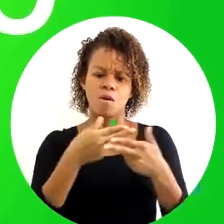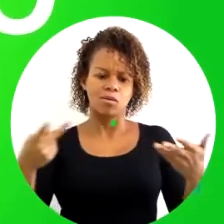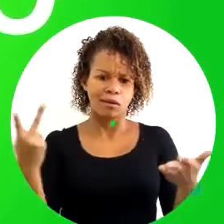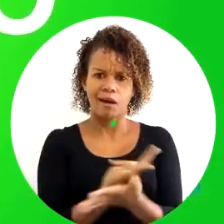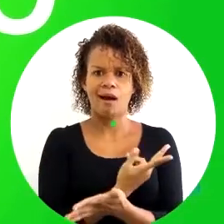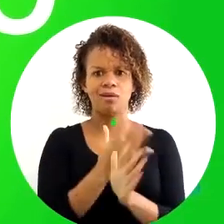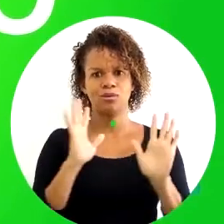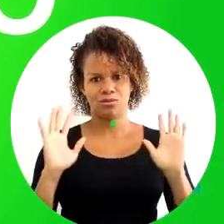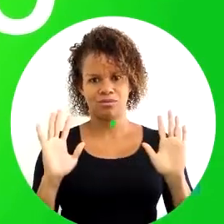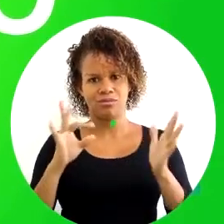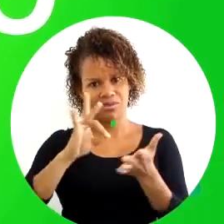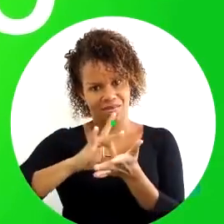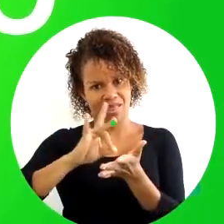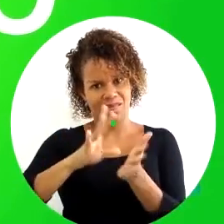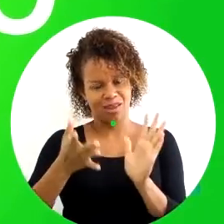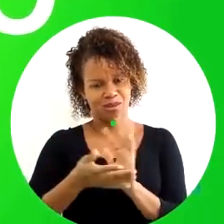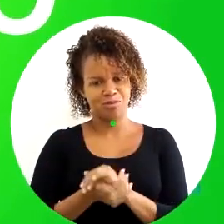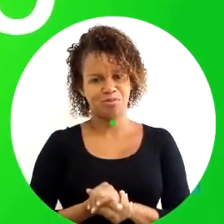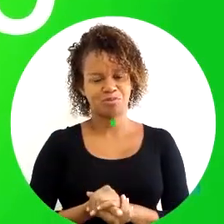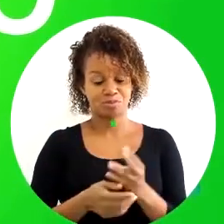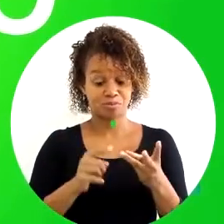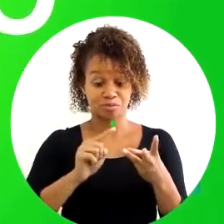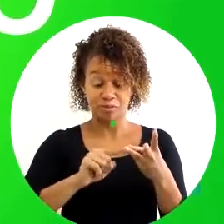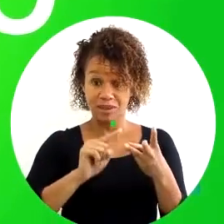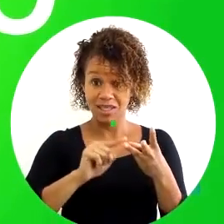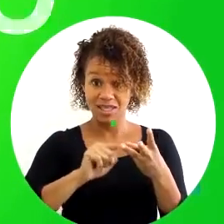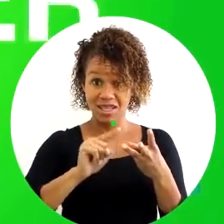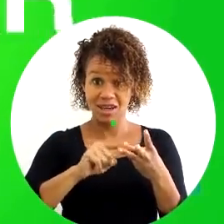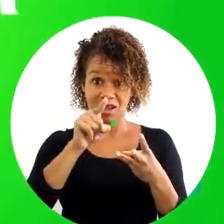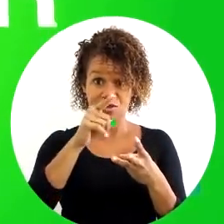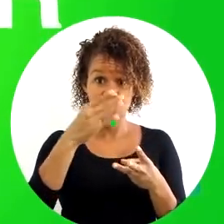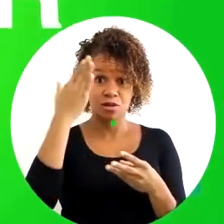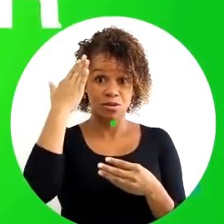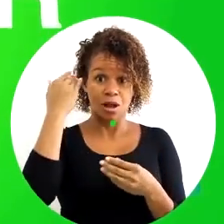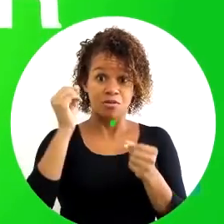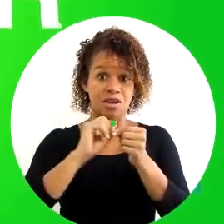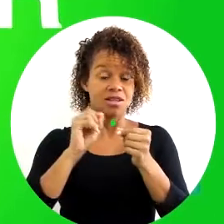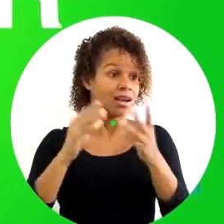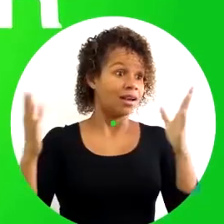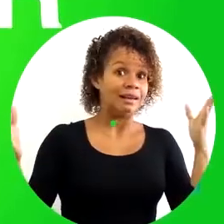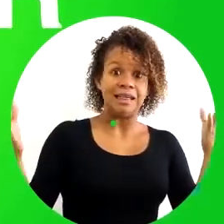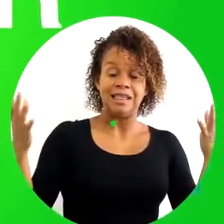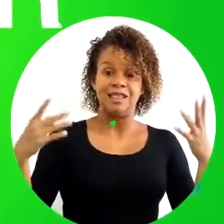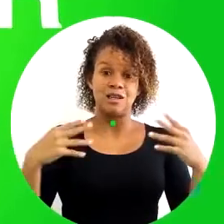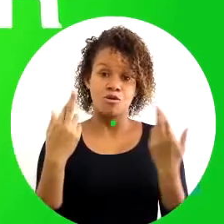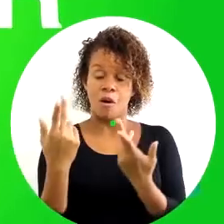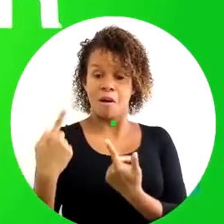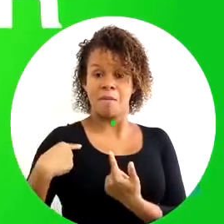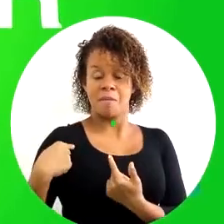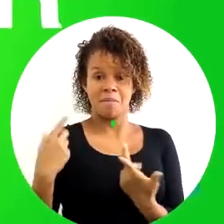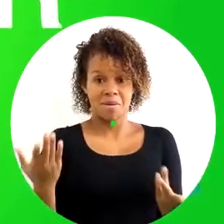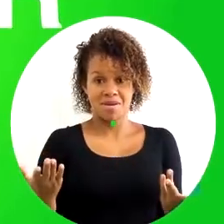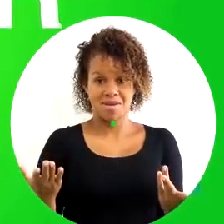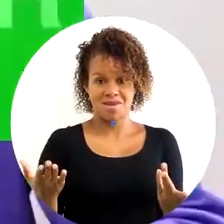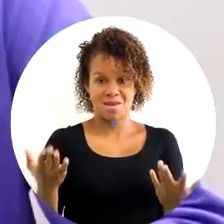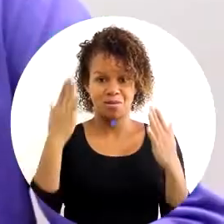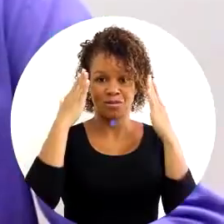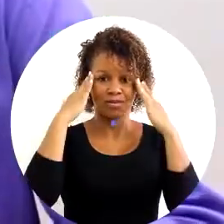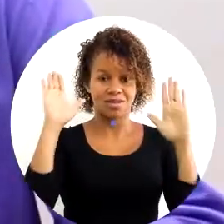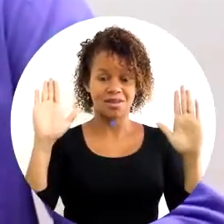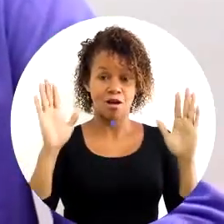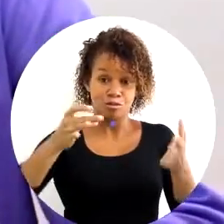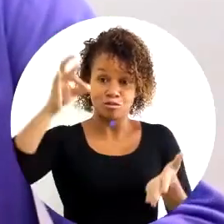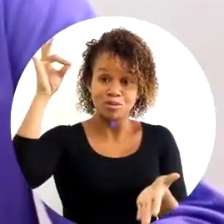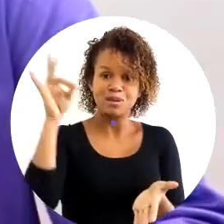alguma coisa dê errado. Não é verdade? E um terceiro é de que você não sabe o fazer. Você, como eu, provavelmente,